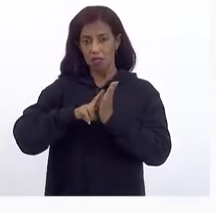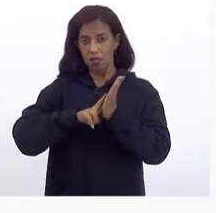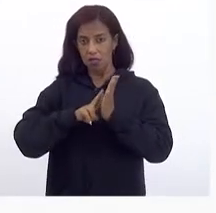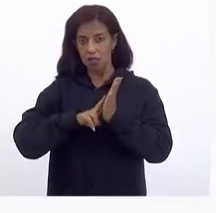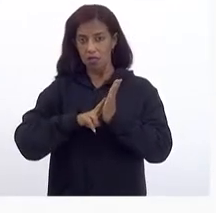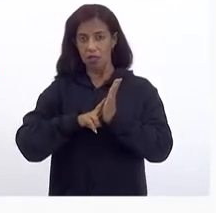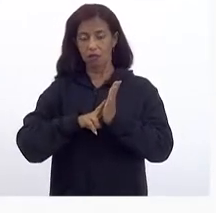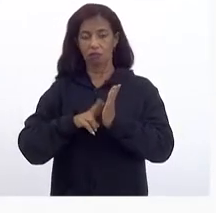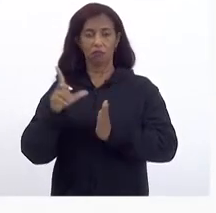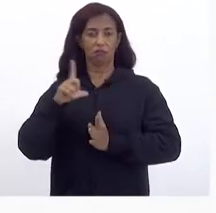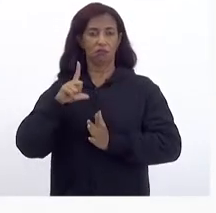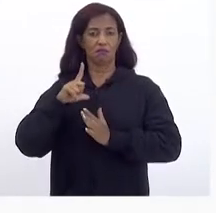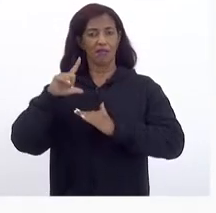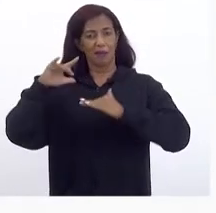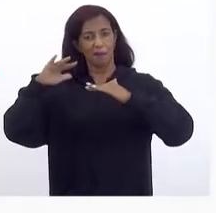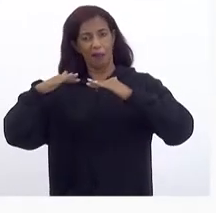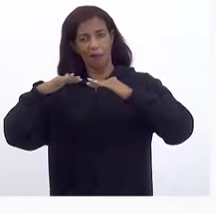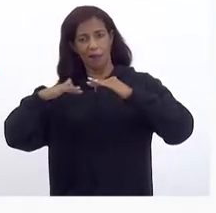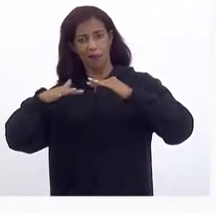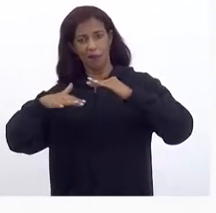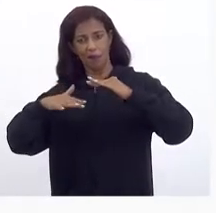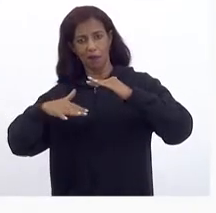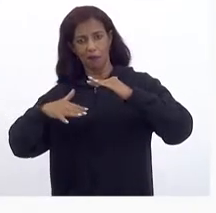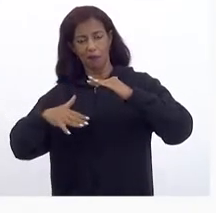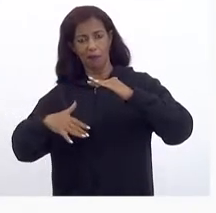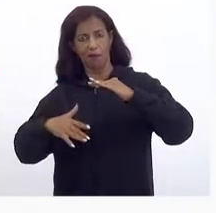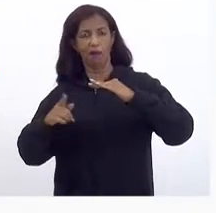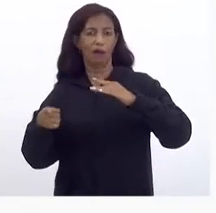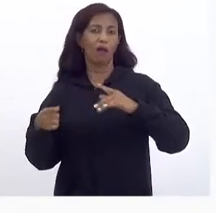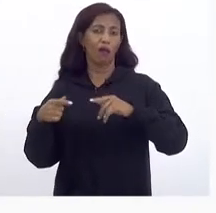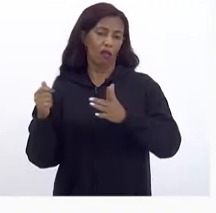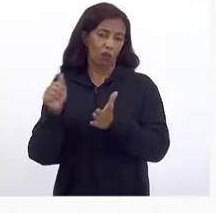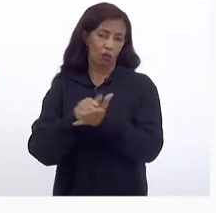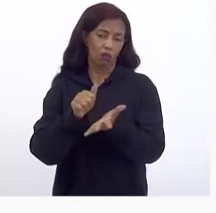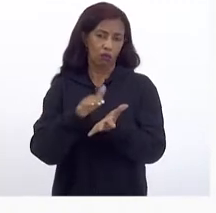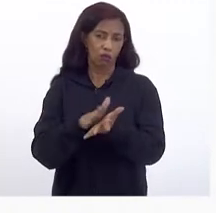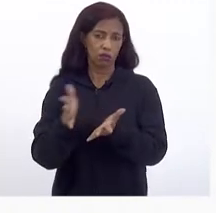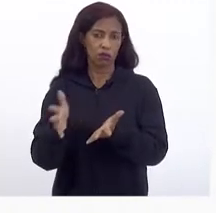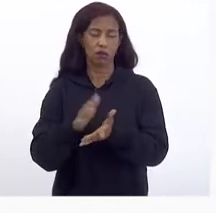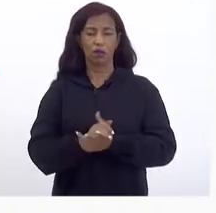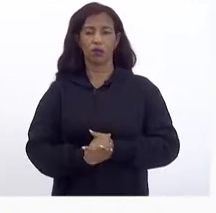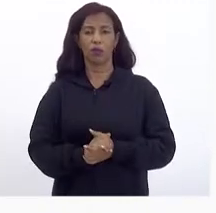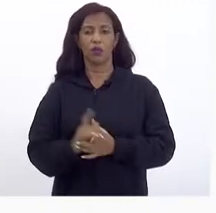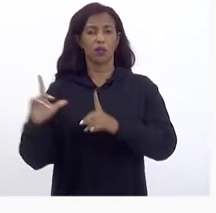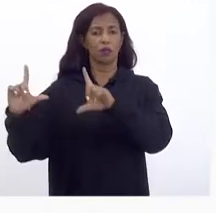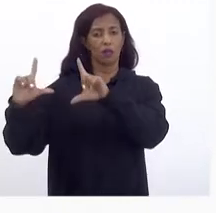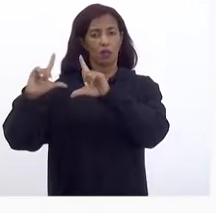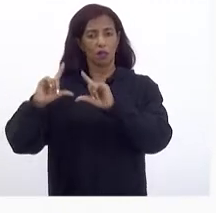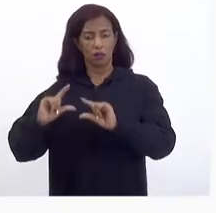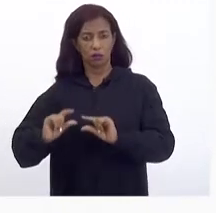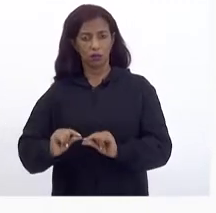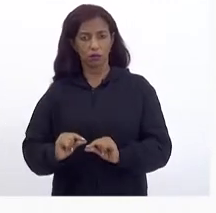Existe uma Queda Isso é fruto Da redução